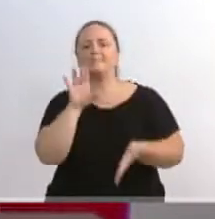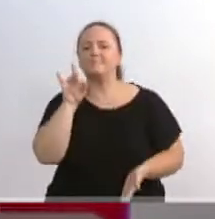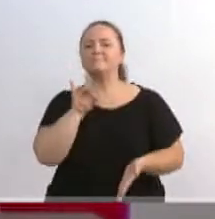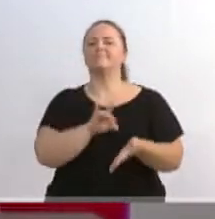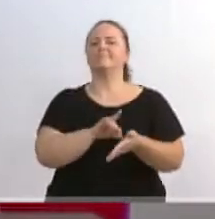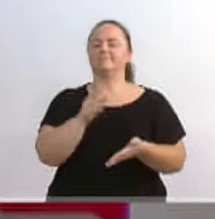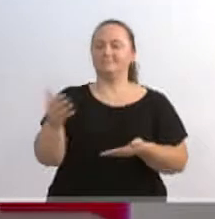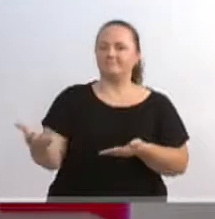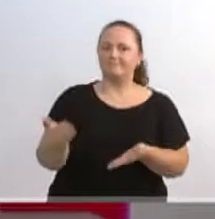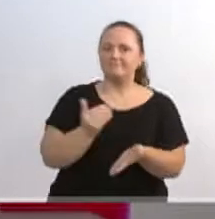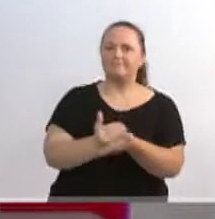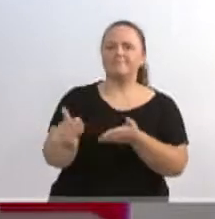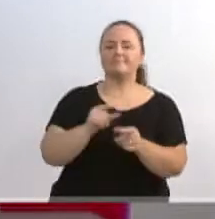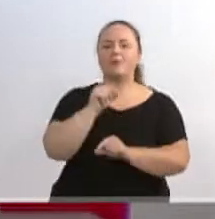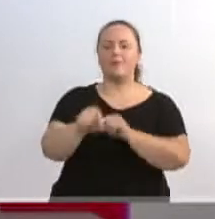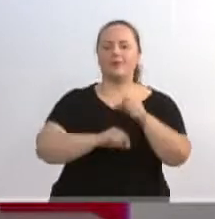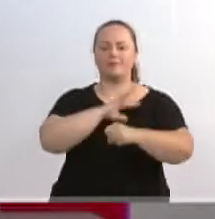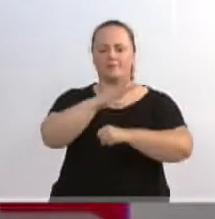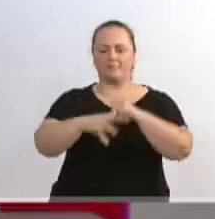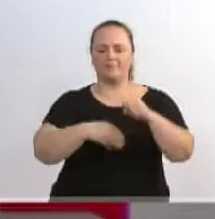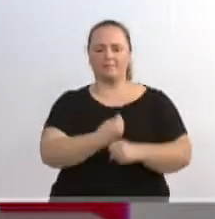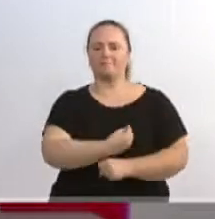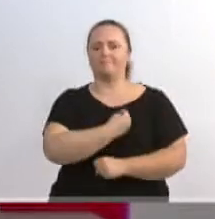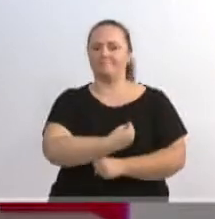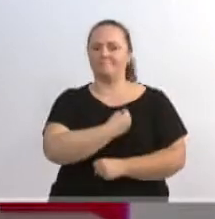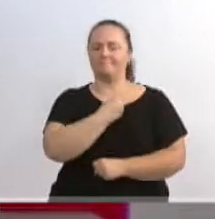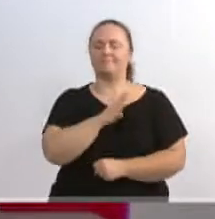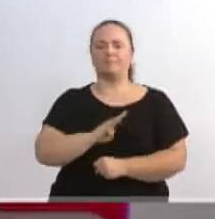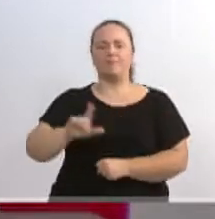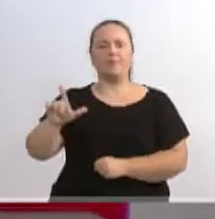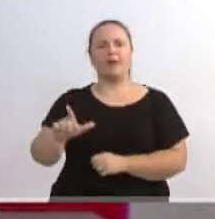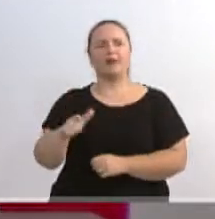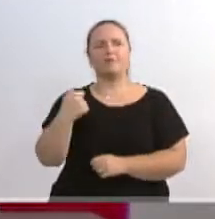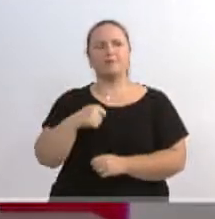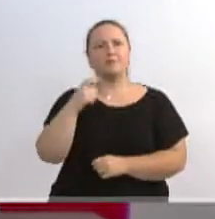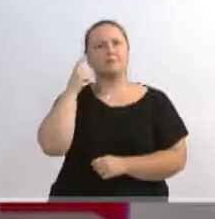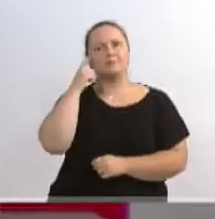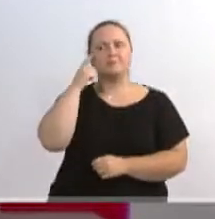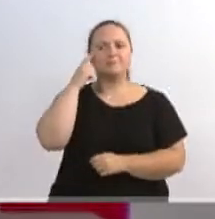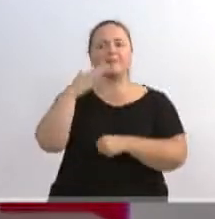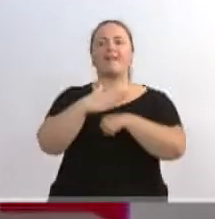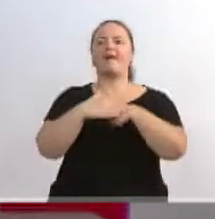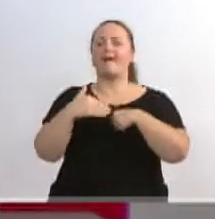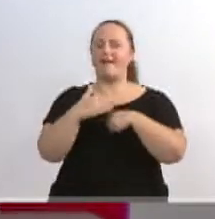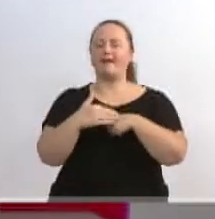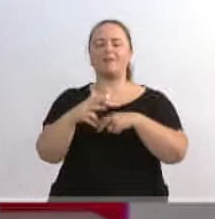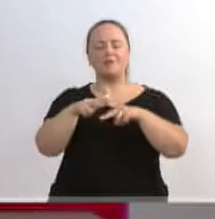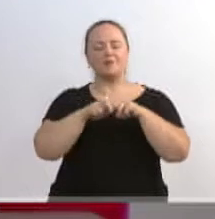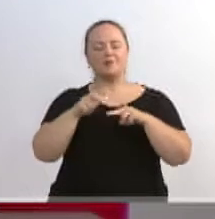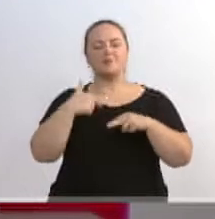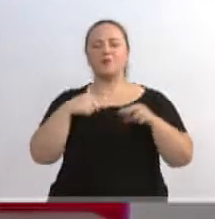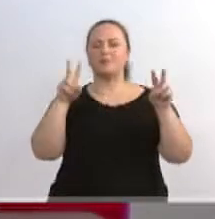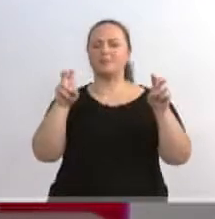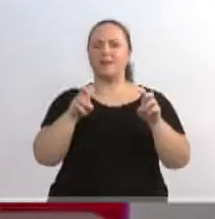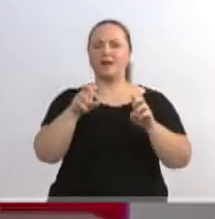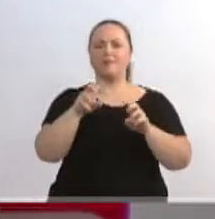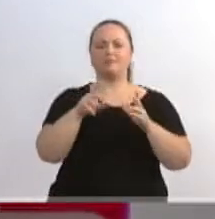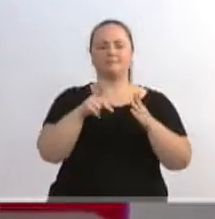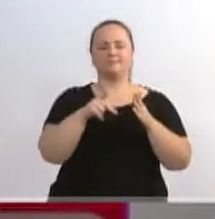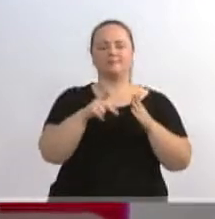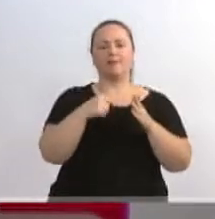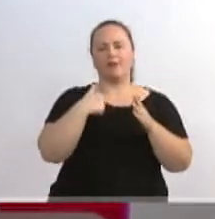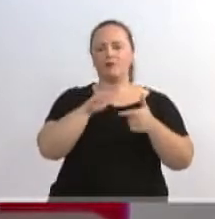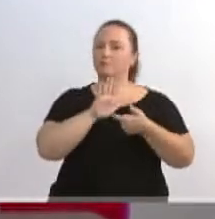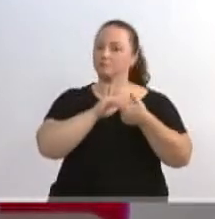iniciativa que vai ajudar a questão do meio ambiente. E eu acho que a nossa cidade tem que pensar com muito carinho. Então, fiz aqui como vereador, através de indicação, o